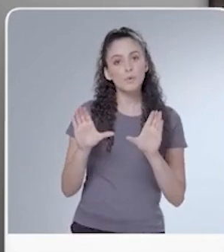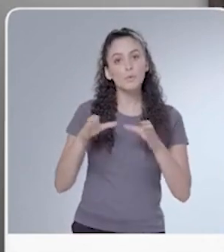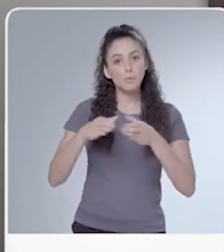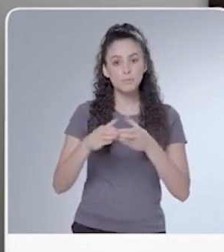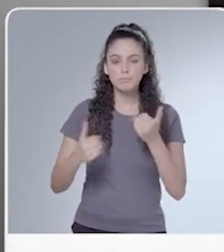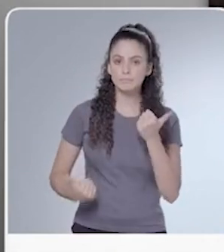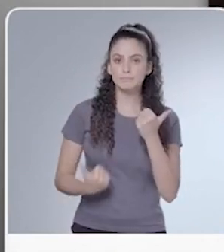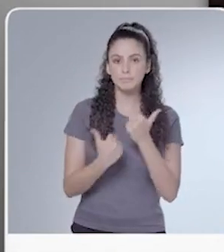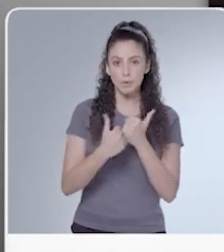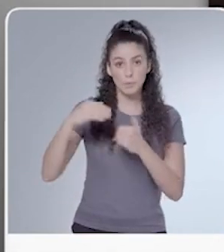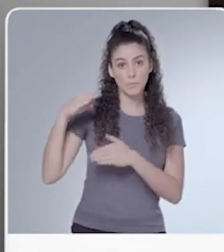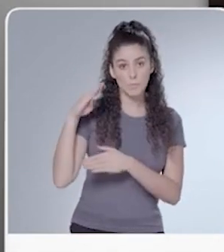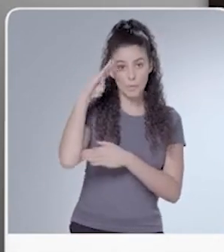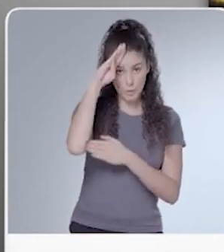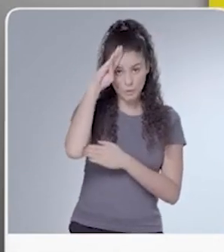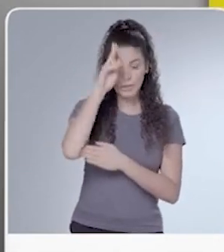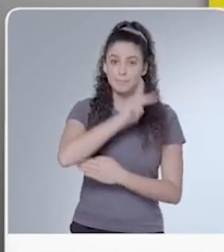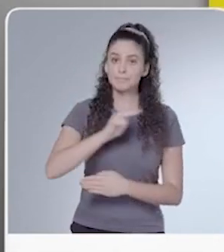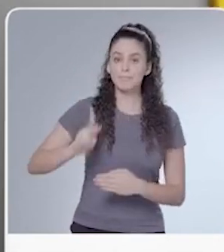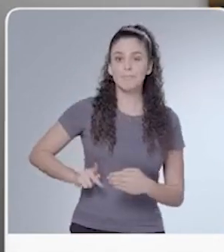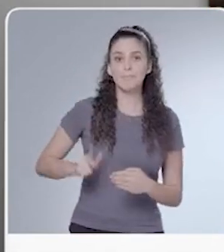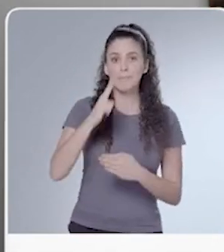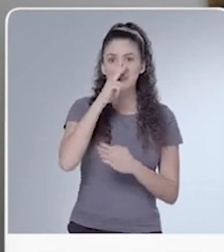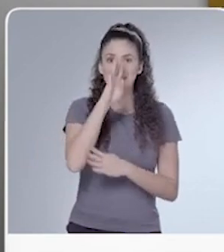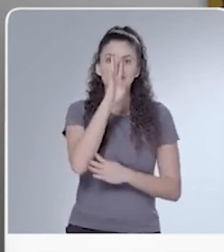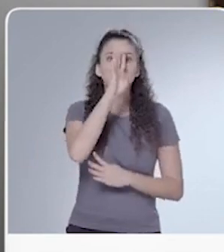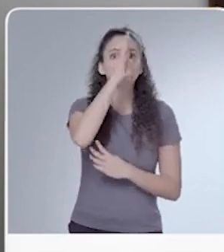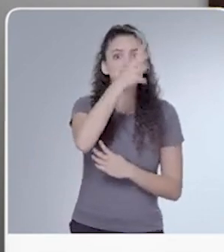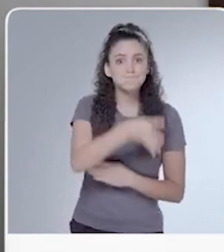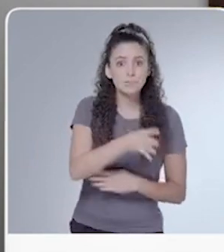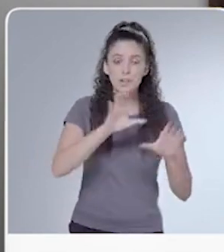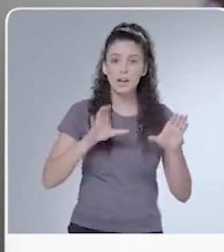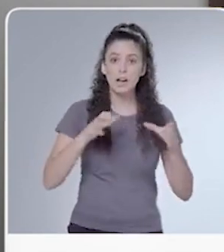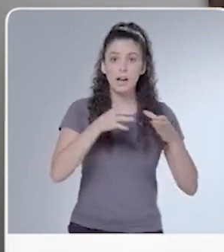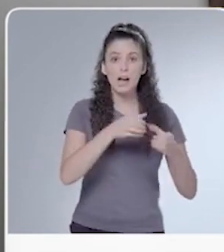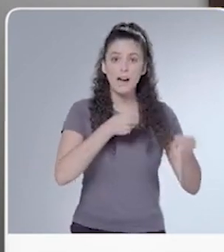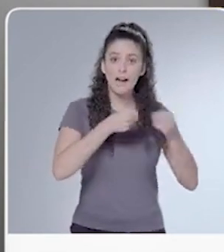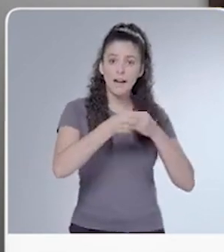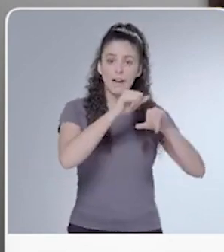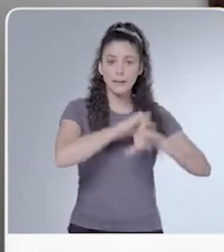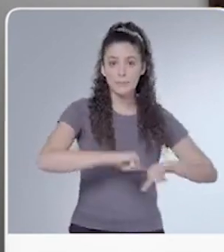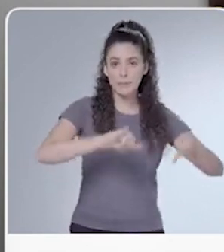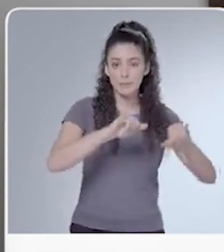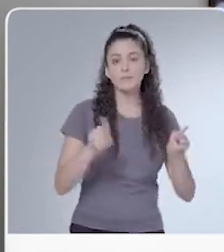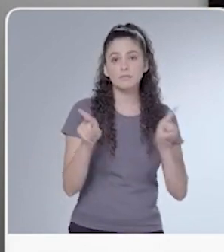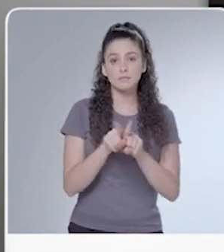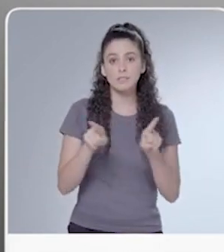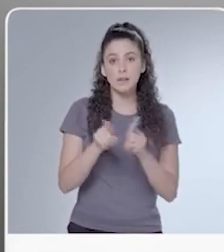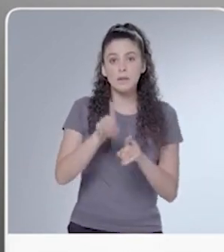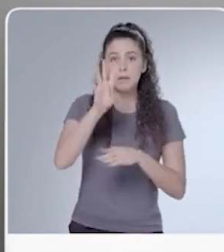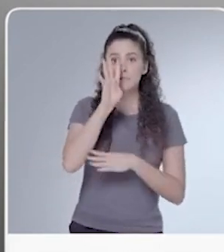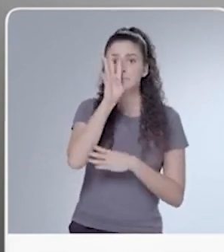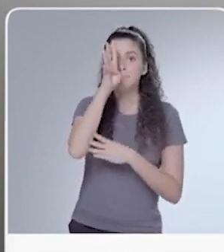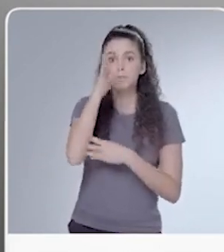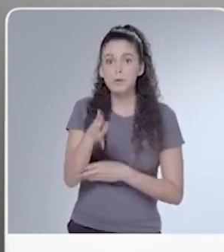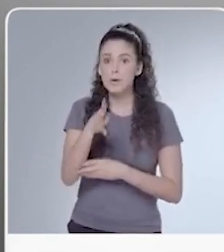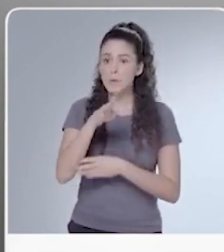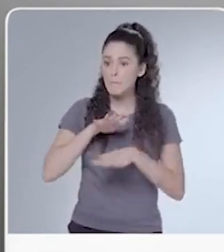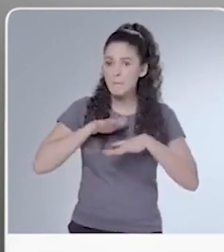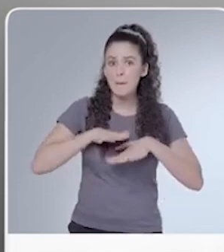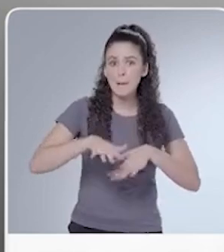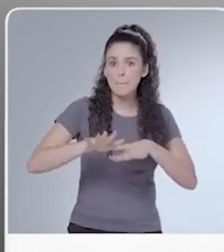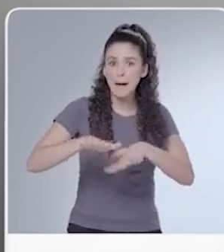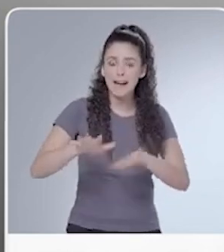Um grupo de apoiadores ali do presidente está utilizando, de certa forma, ali a imprensa e agora